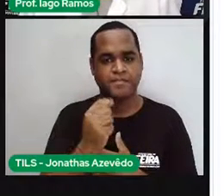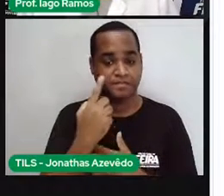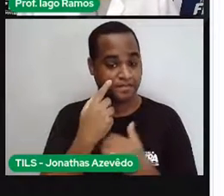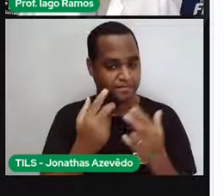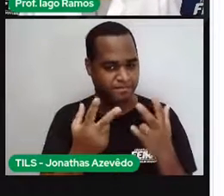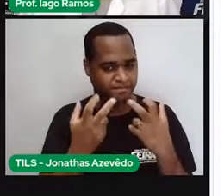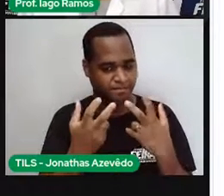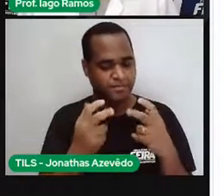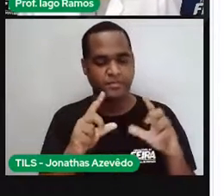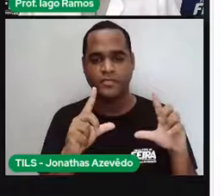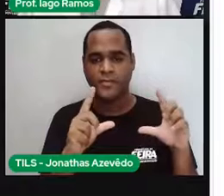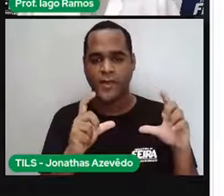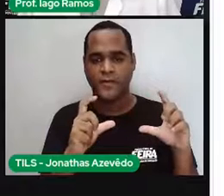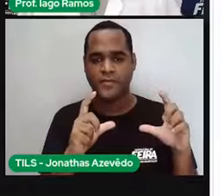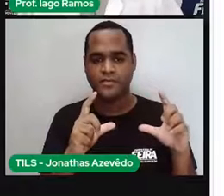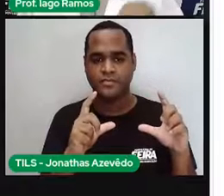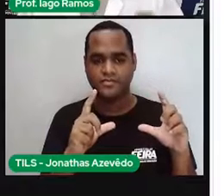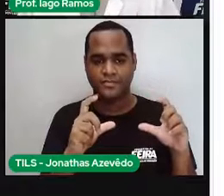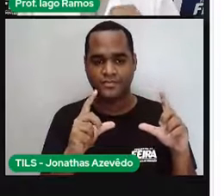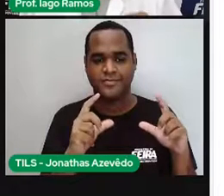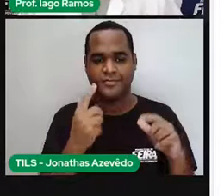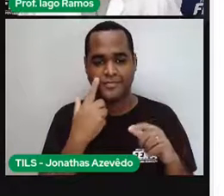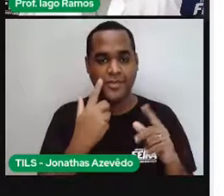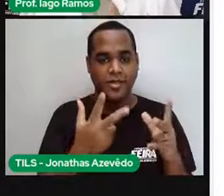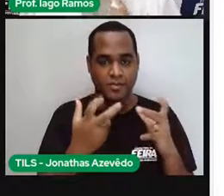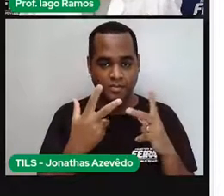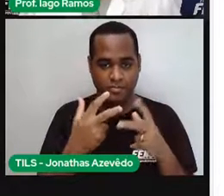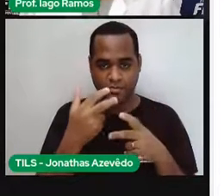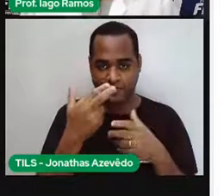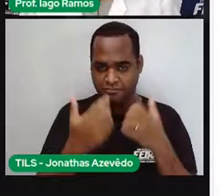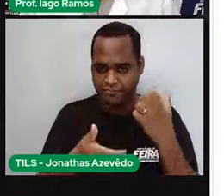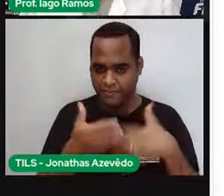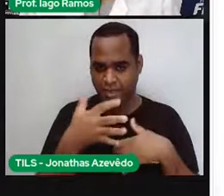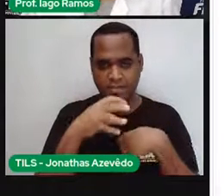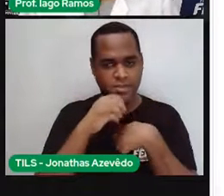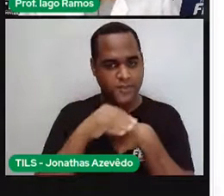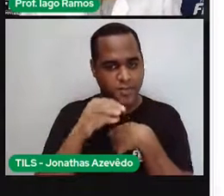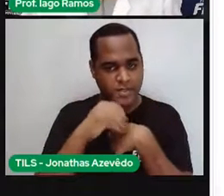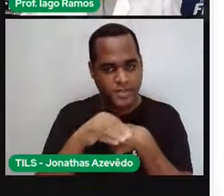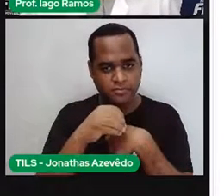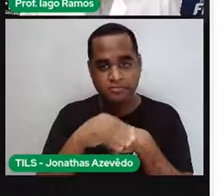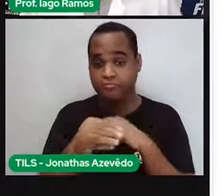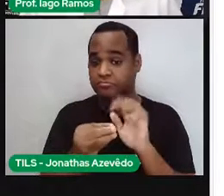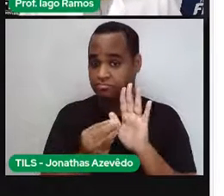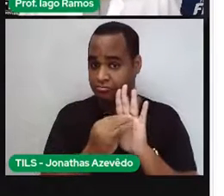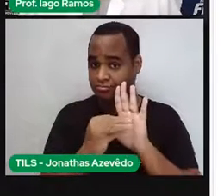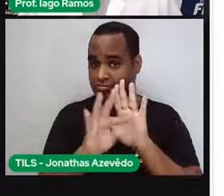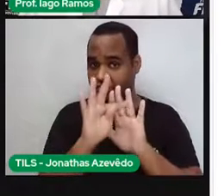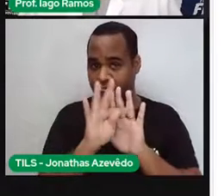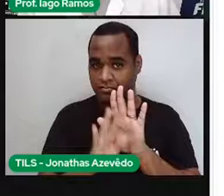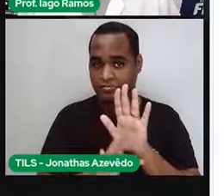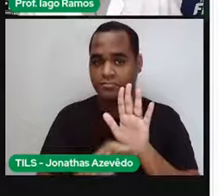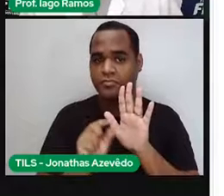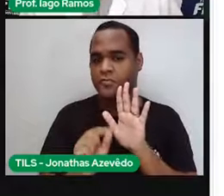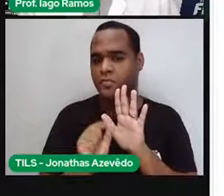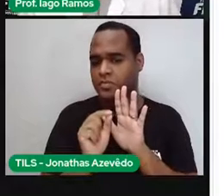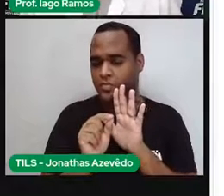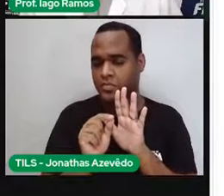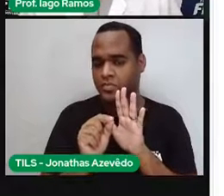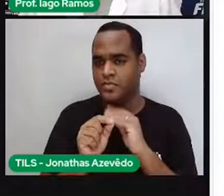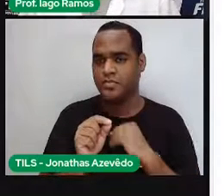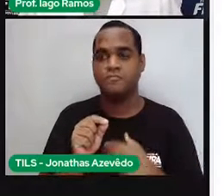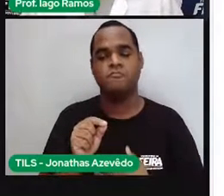ilustração aí, considerar as informações que tem ali no texto da situação e vamos